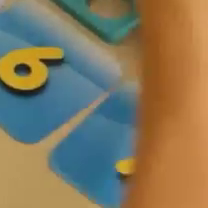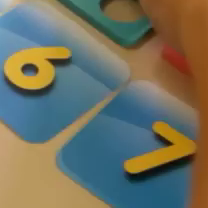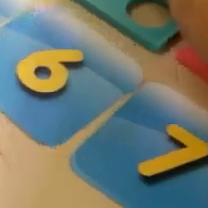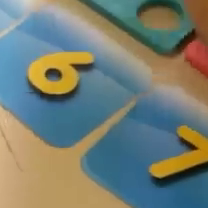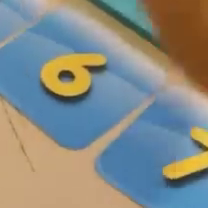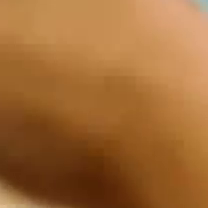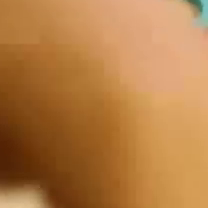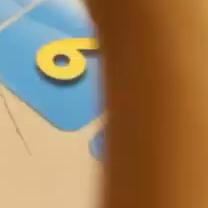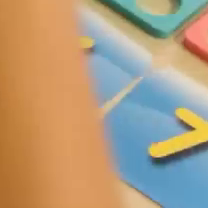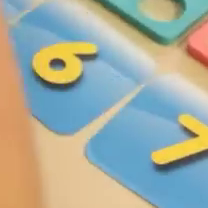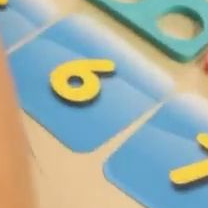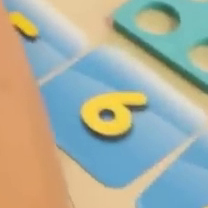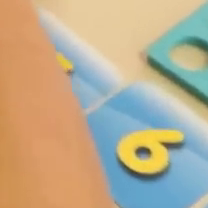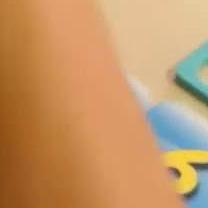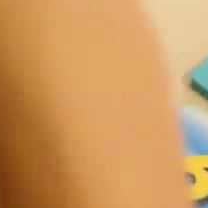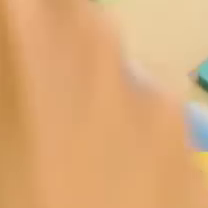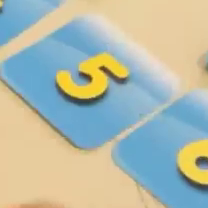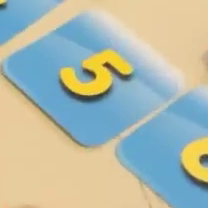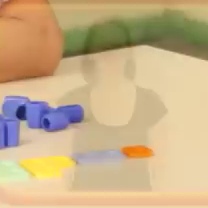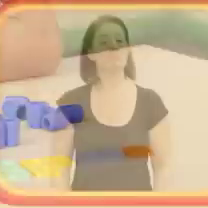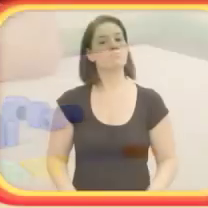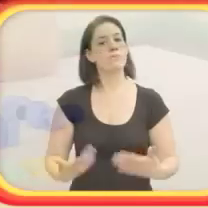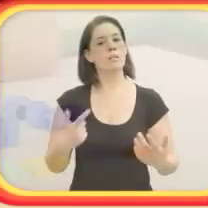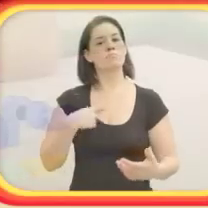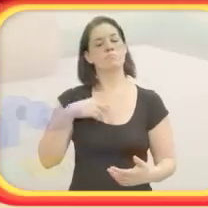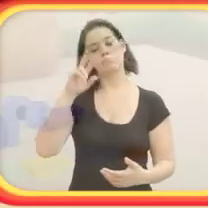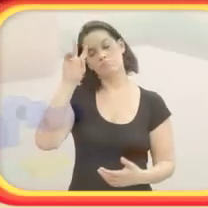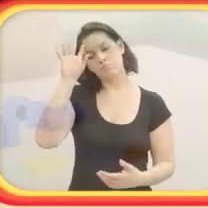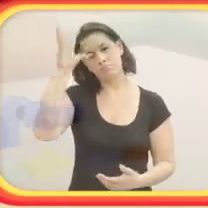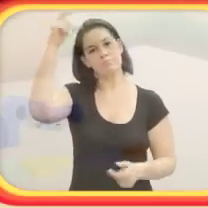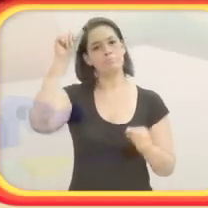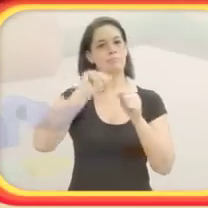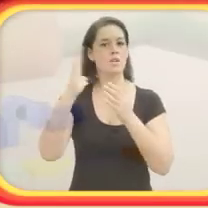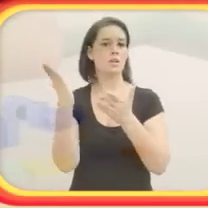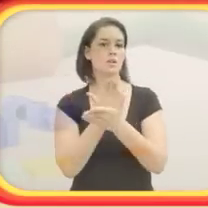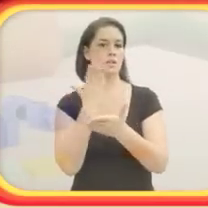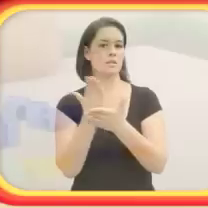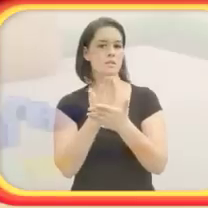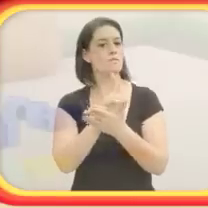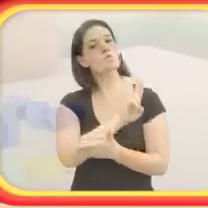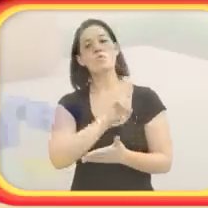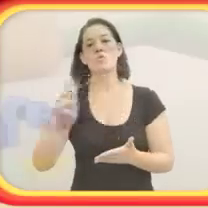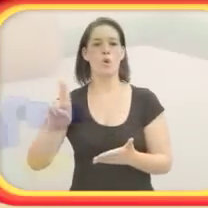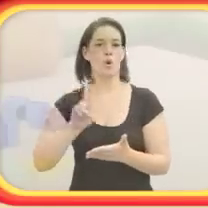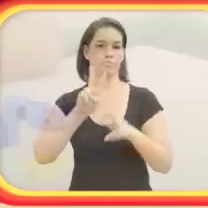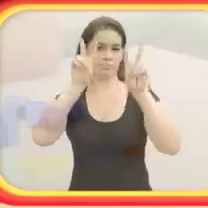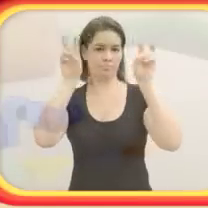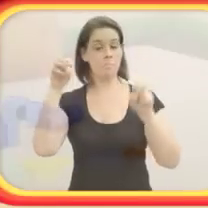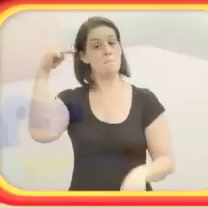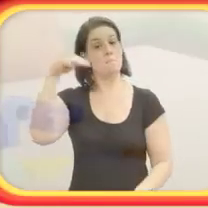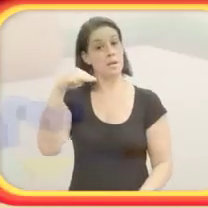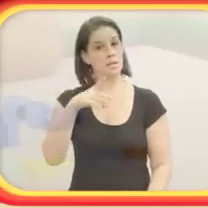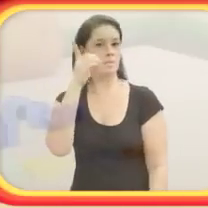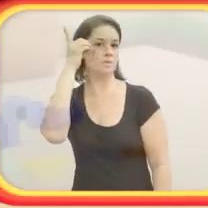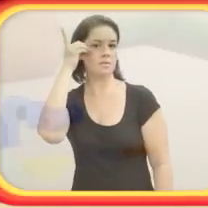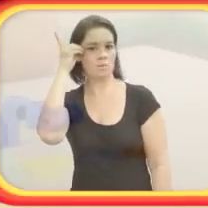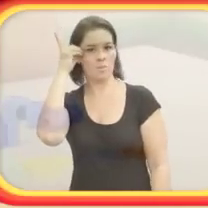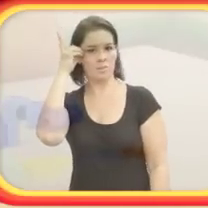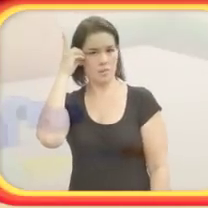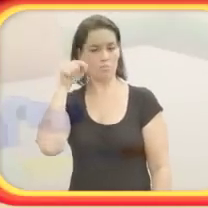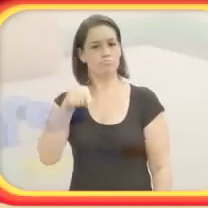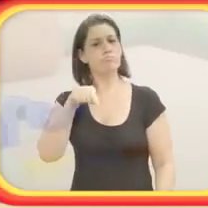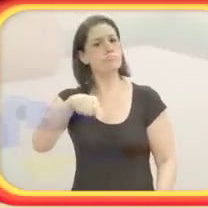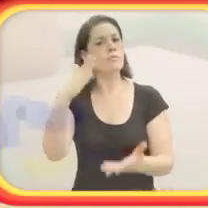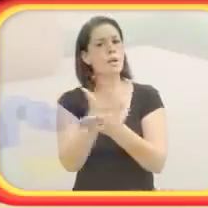furos e um barbante vermelho. Então, resolvi fazer um livro chamado Matemática e Síndrome de Down. Nesse livro,